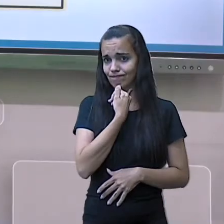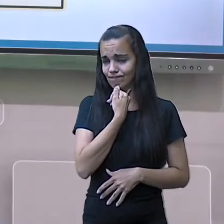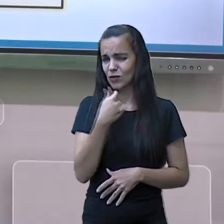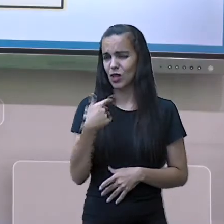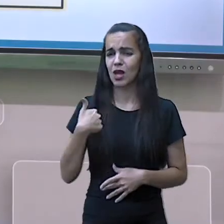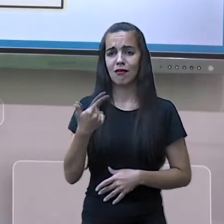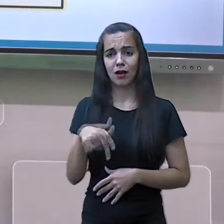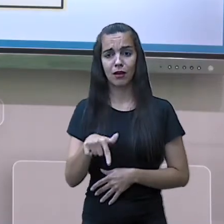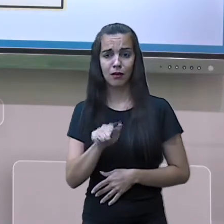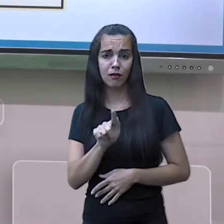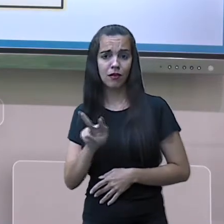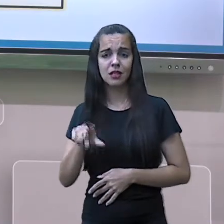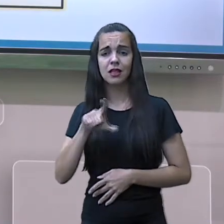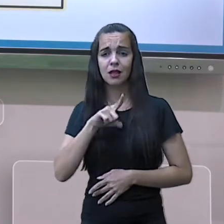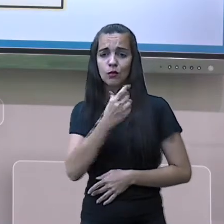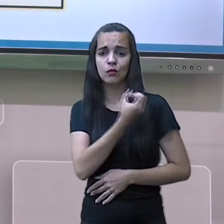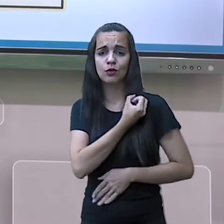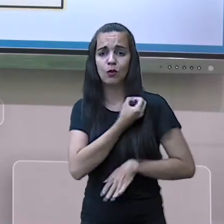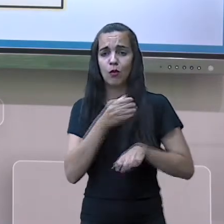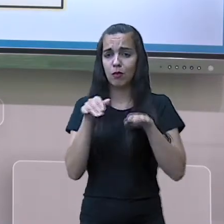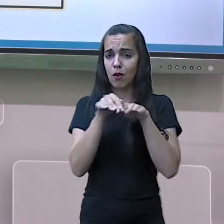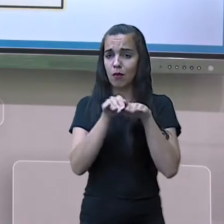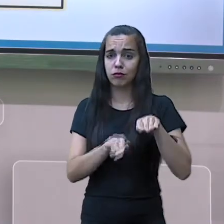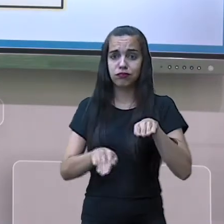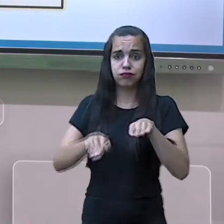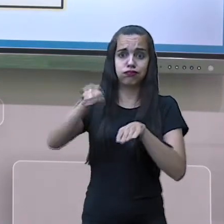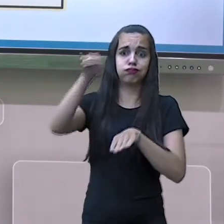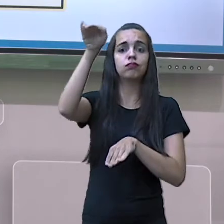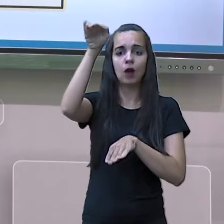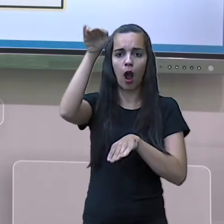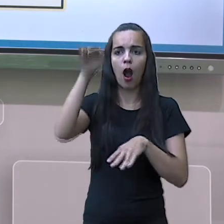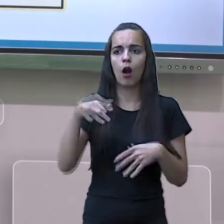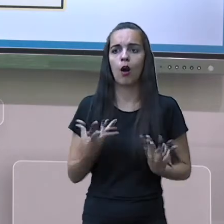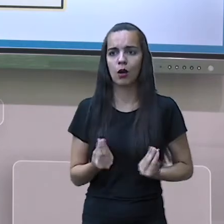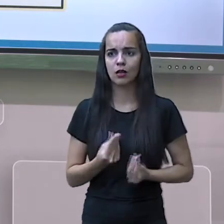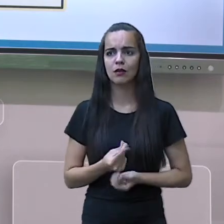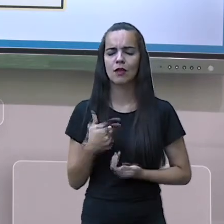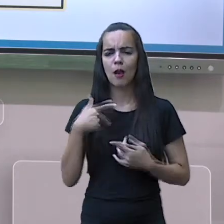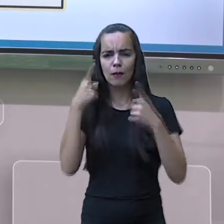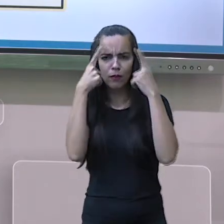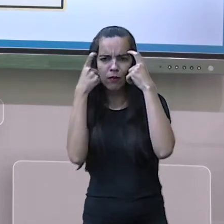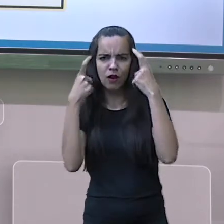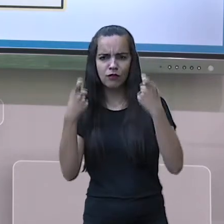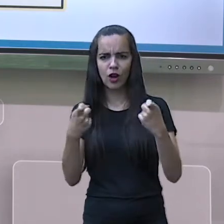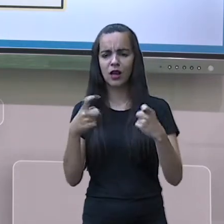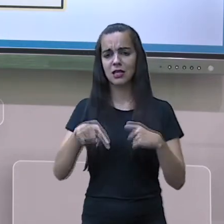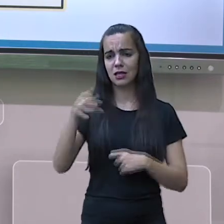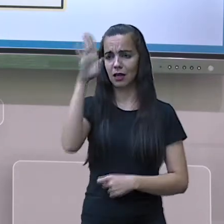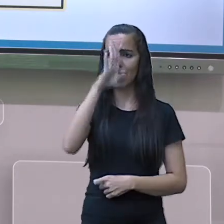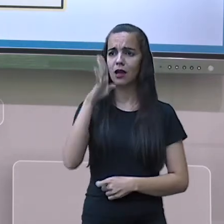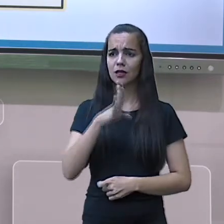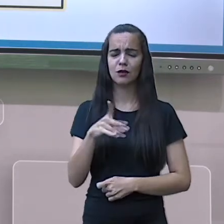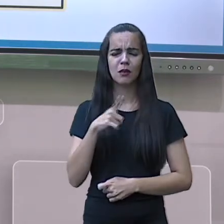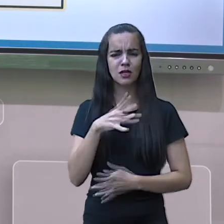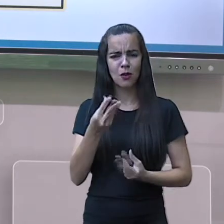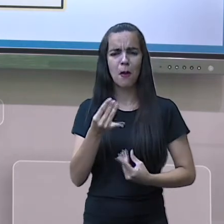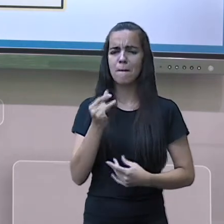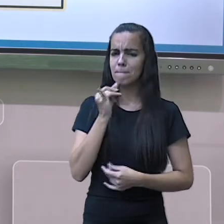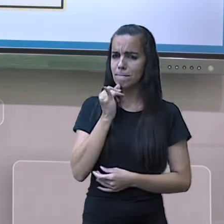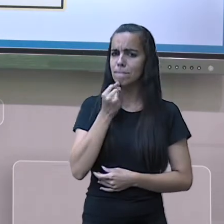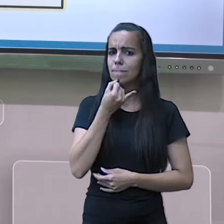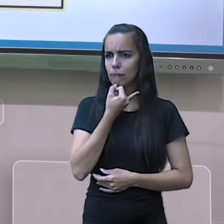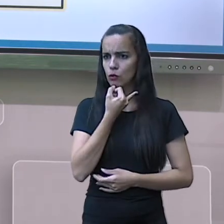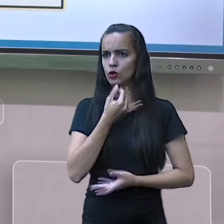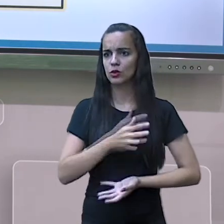altíssimo de jovens que são mortos pela violência urbana. É muito triste isso.